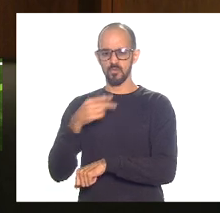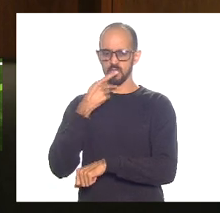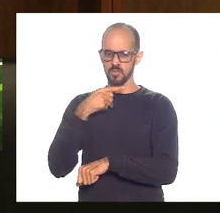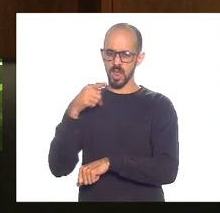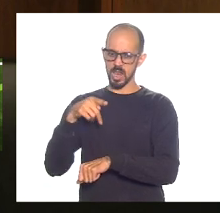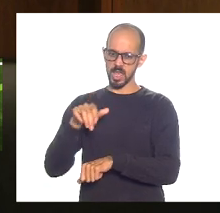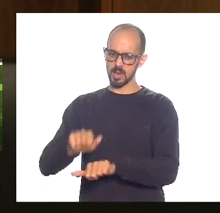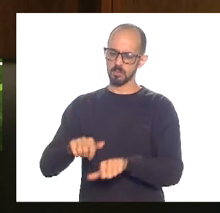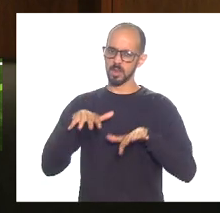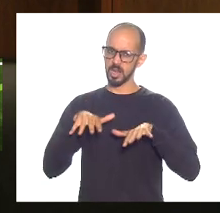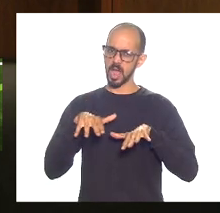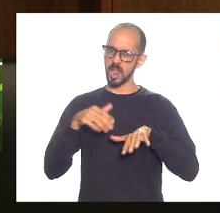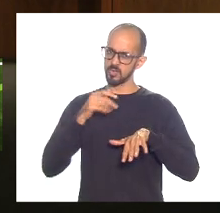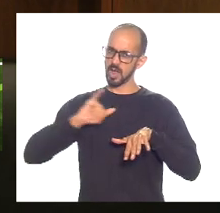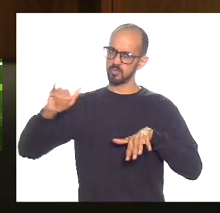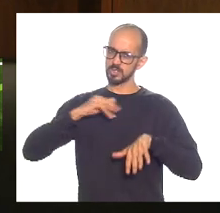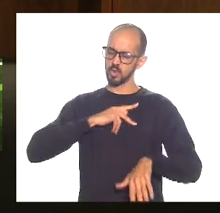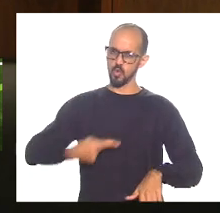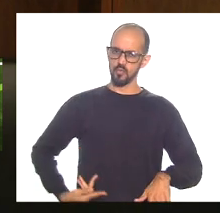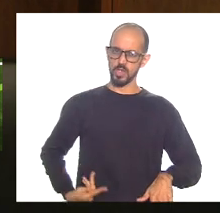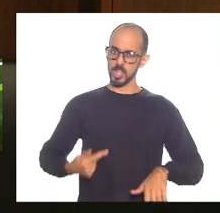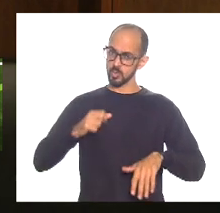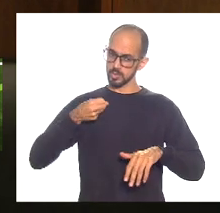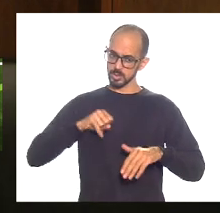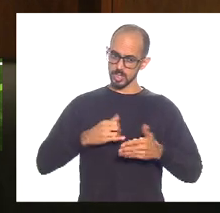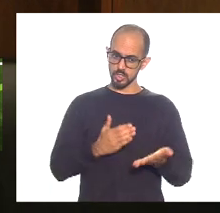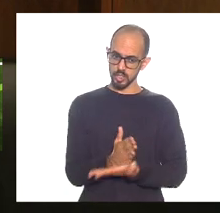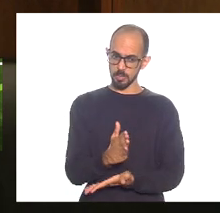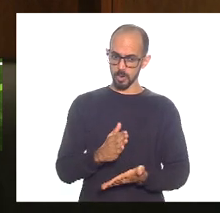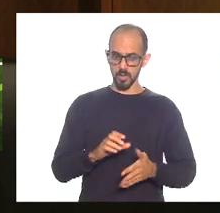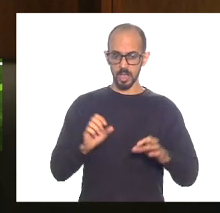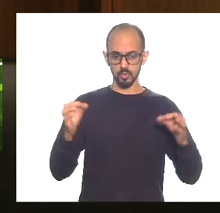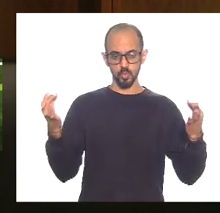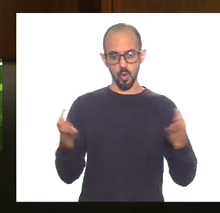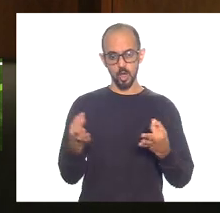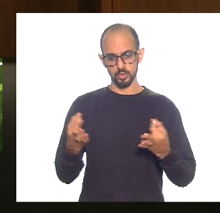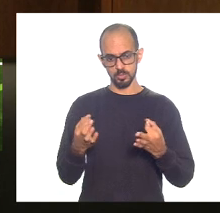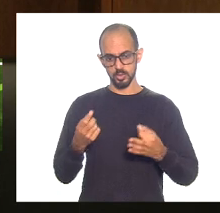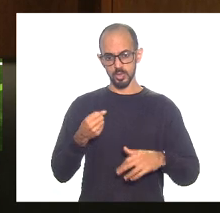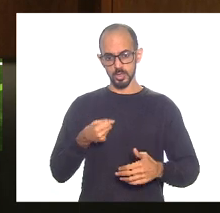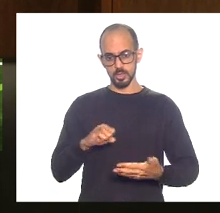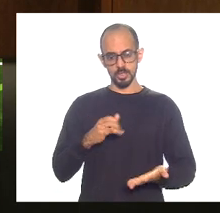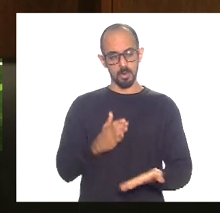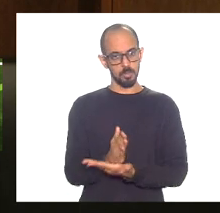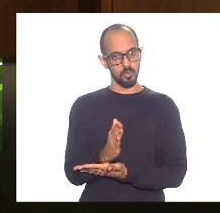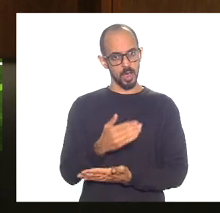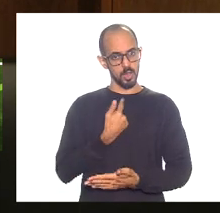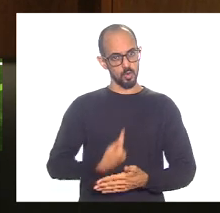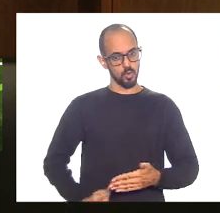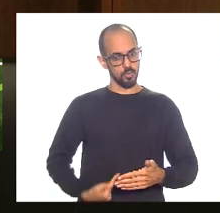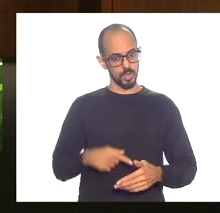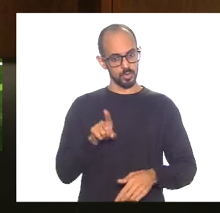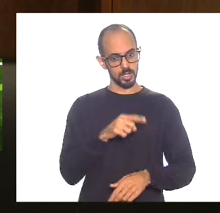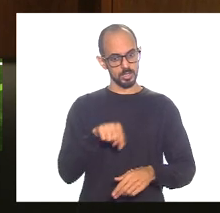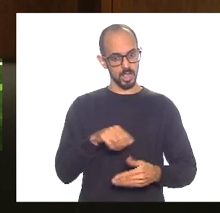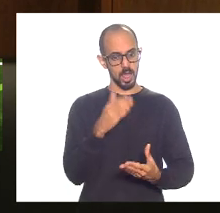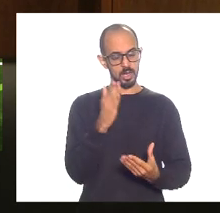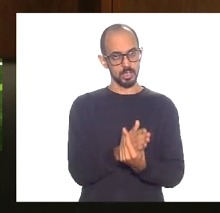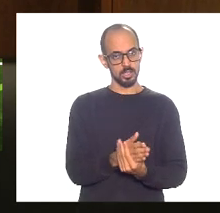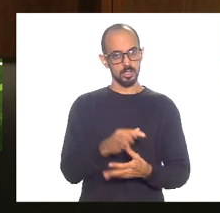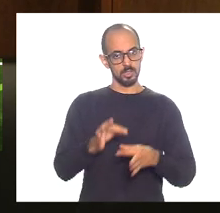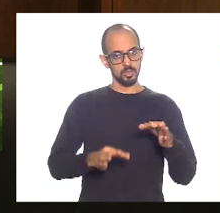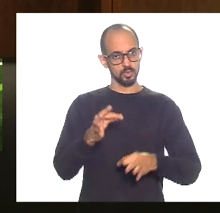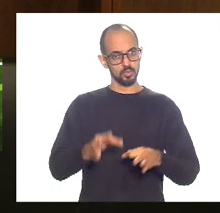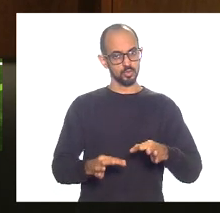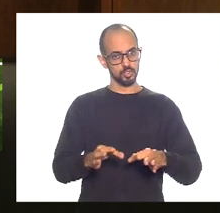nós vamos votar se a gente aprovar se tiver a maioria para aprovar ótimo se aprovarmos o governo suspender na justiça fizemos a